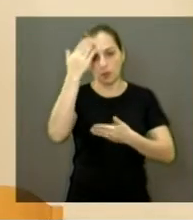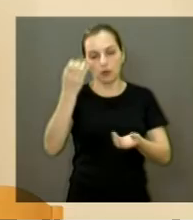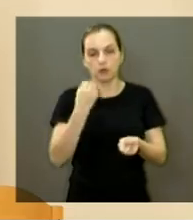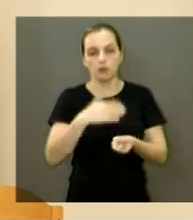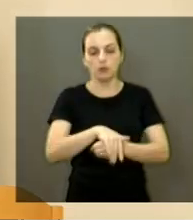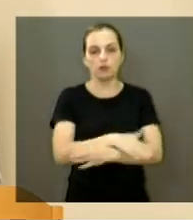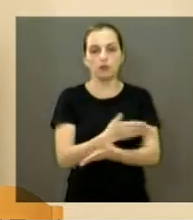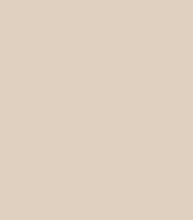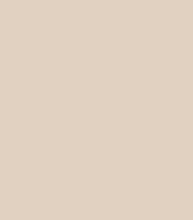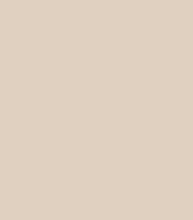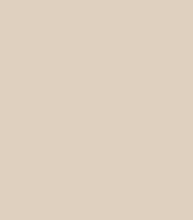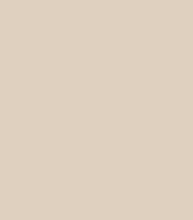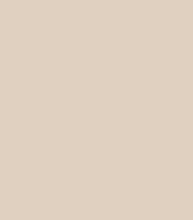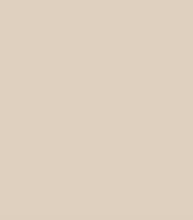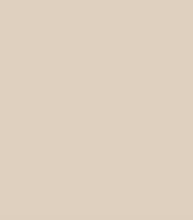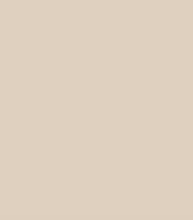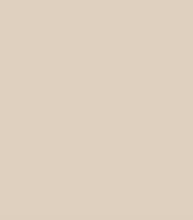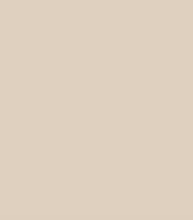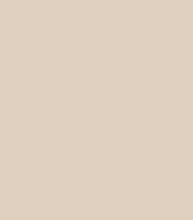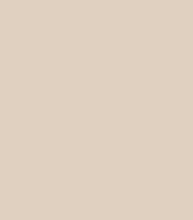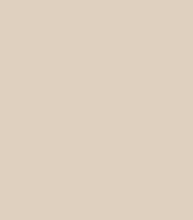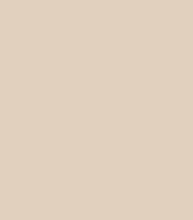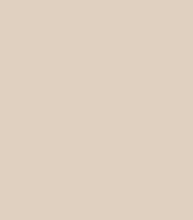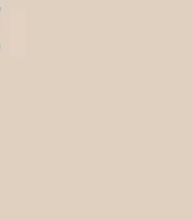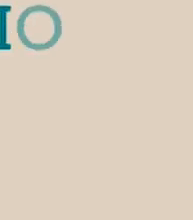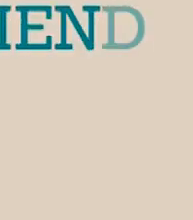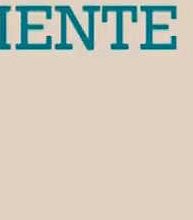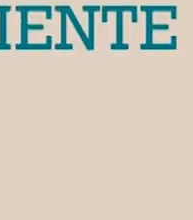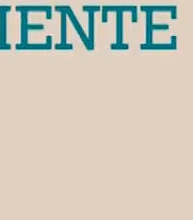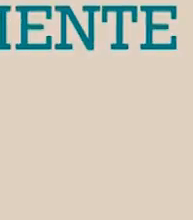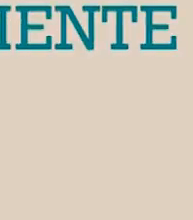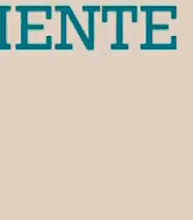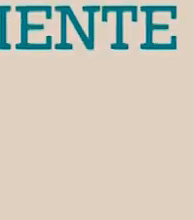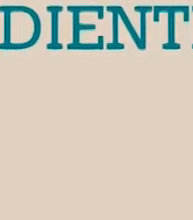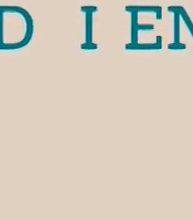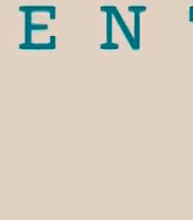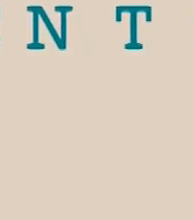Boa noite, que Deus nos abençoe. Boa noite, que Deus nos abençoe.